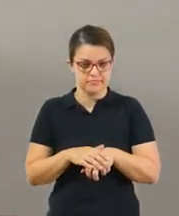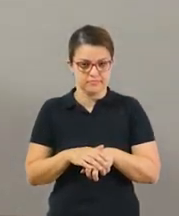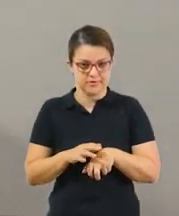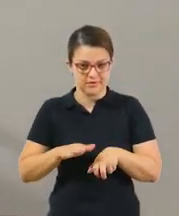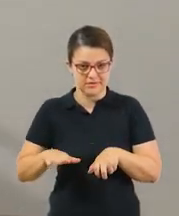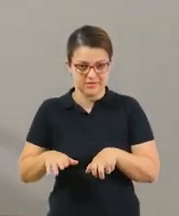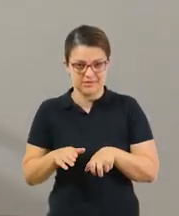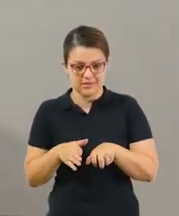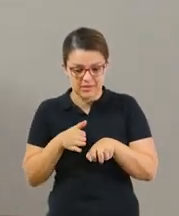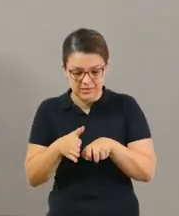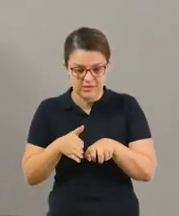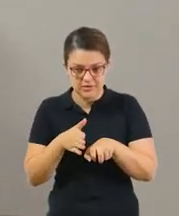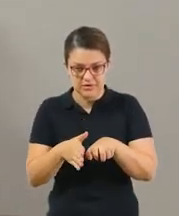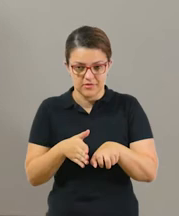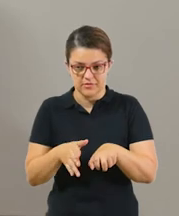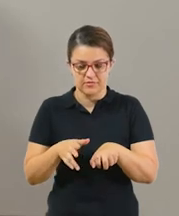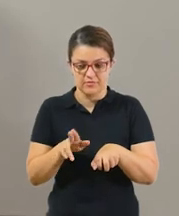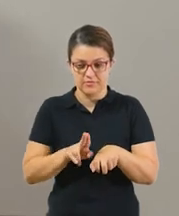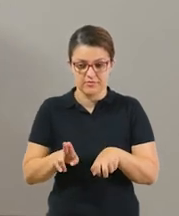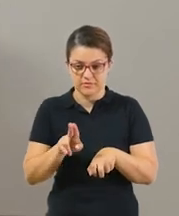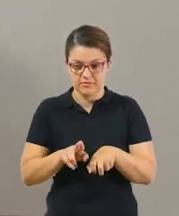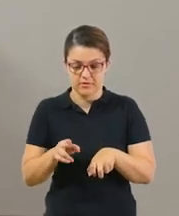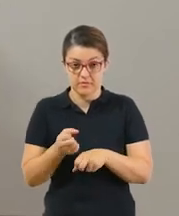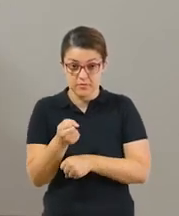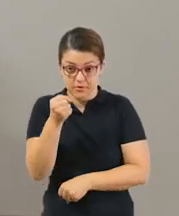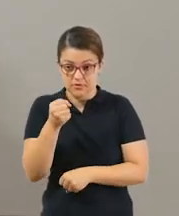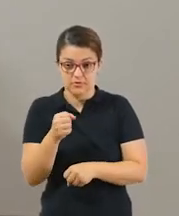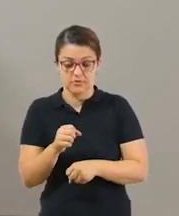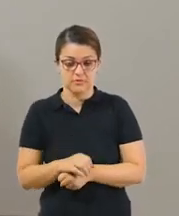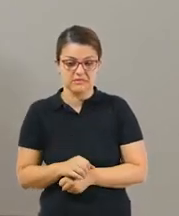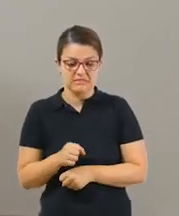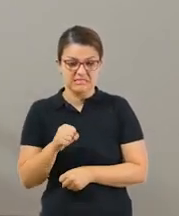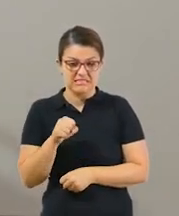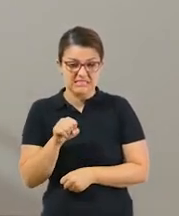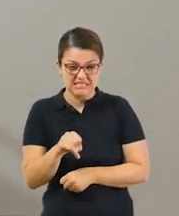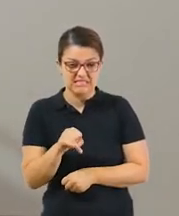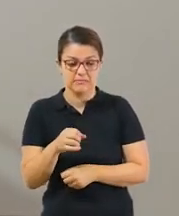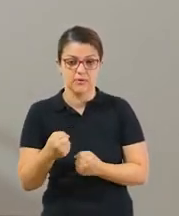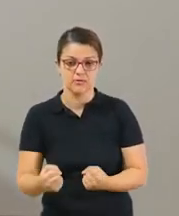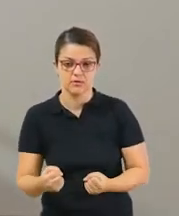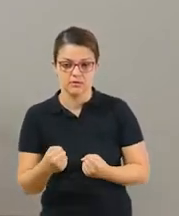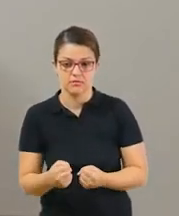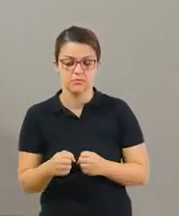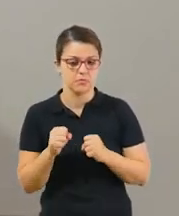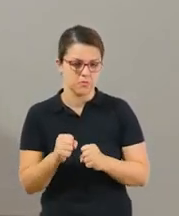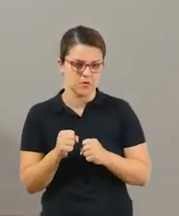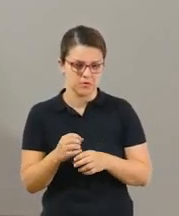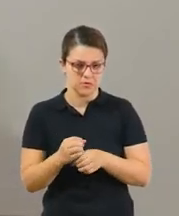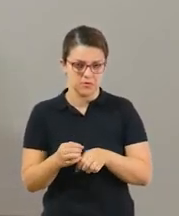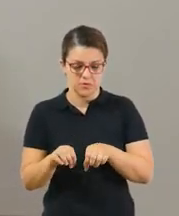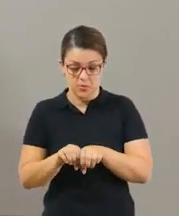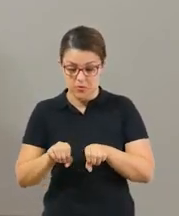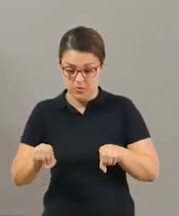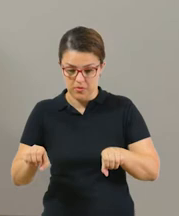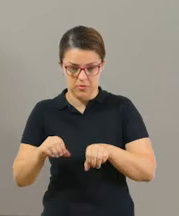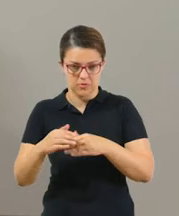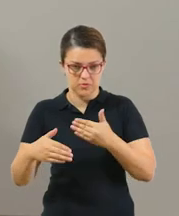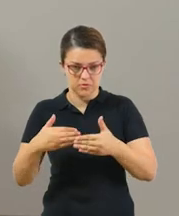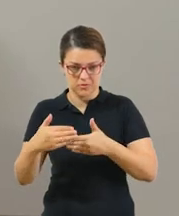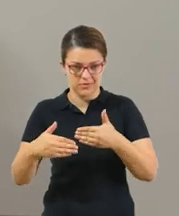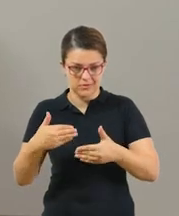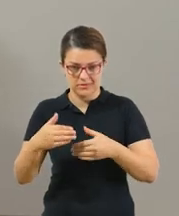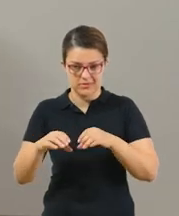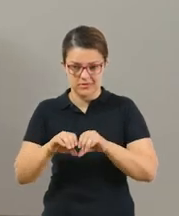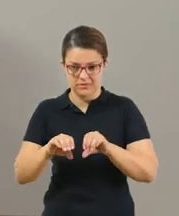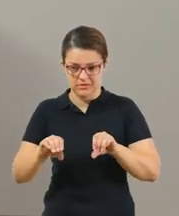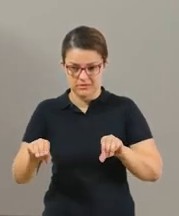você pode usar o material, pode ser o guarda-chuva, mas caso esteja muito pesado para ele, pode usar aquele rolo de papel toalha que